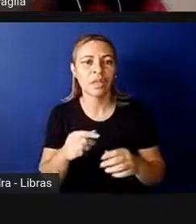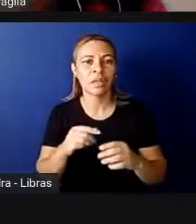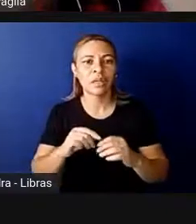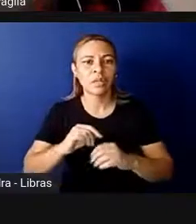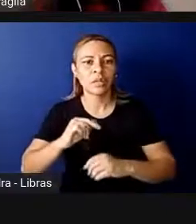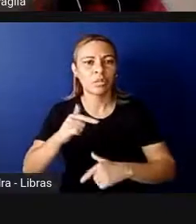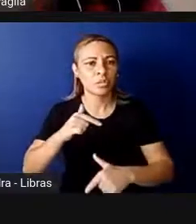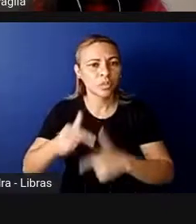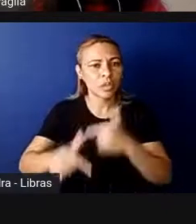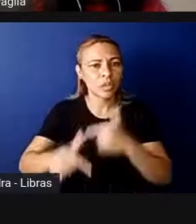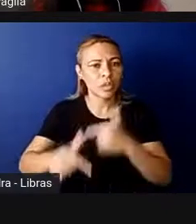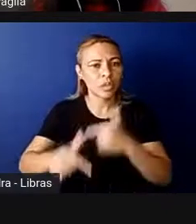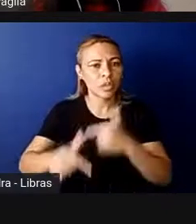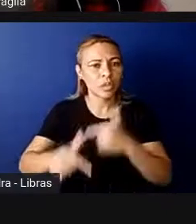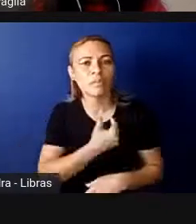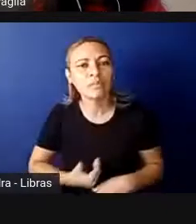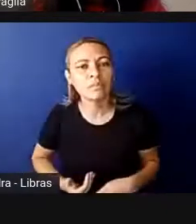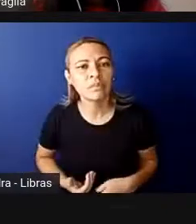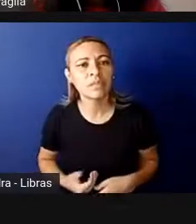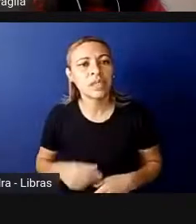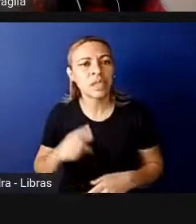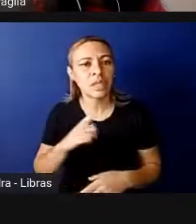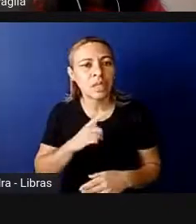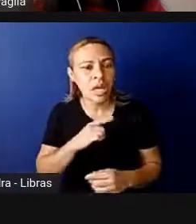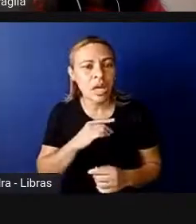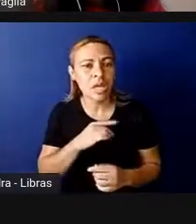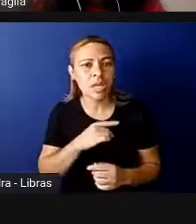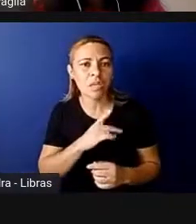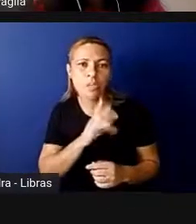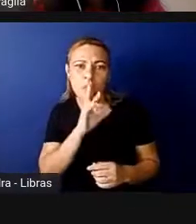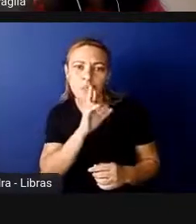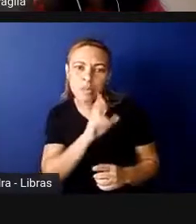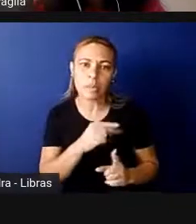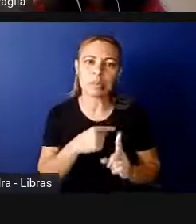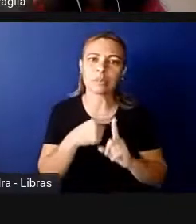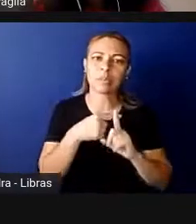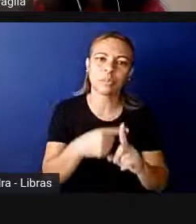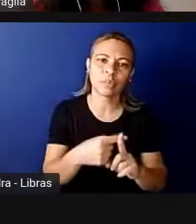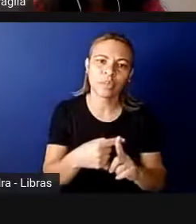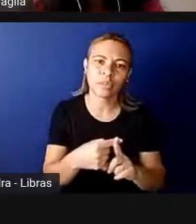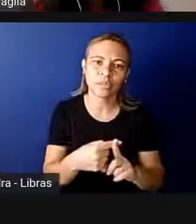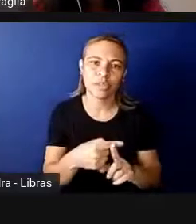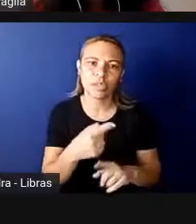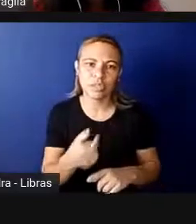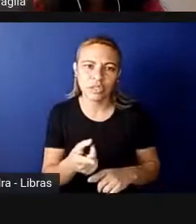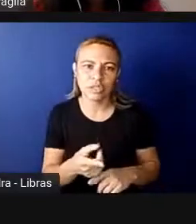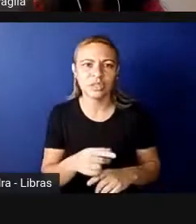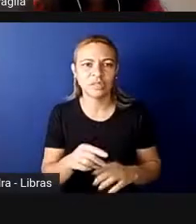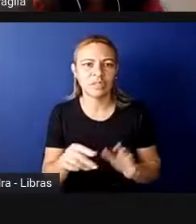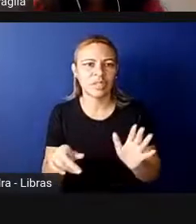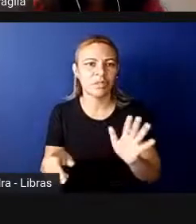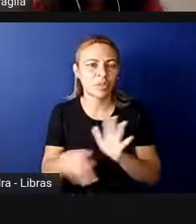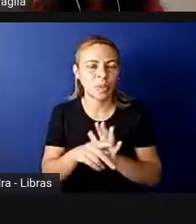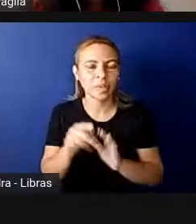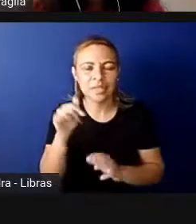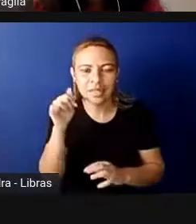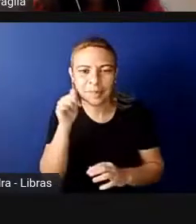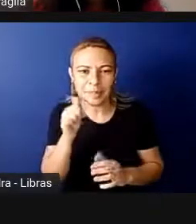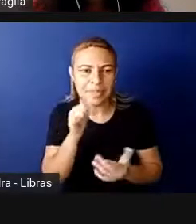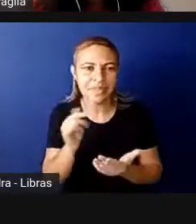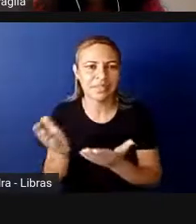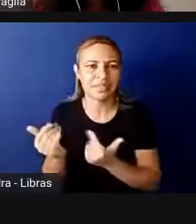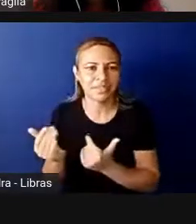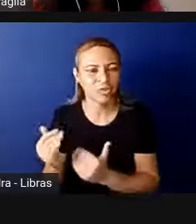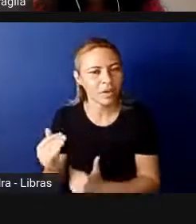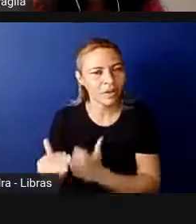na política, se isso tem um efeito positivo, na sua opinião, no imaginário das meninas, na medida em que vão crescendo e